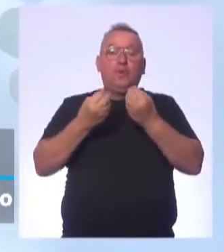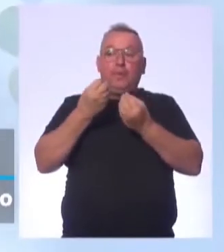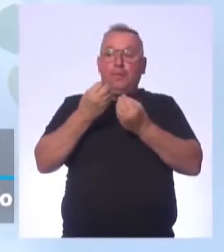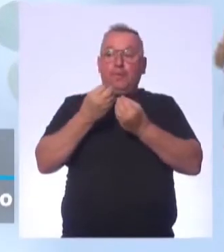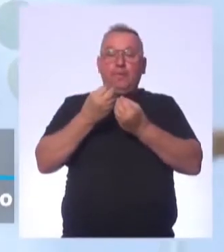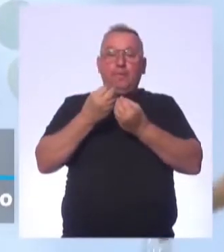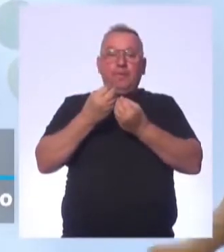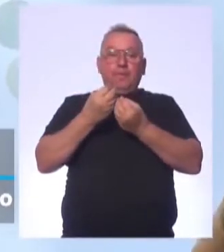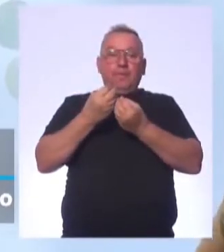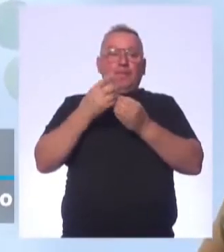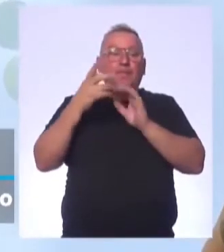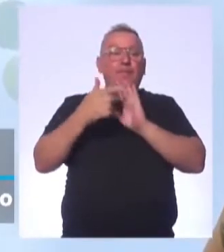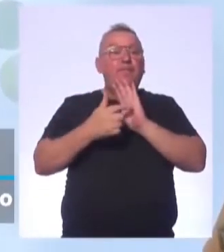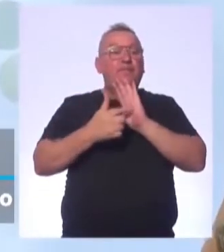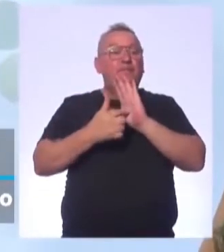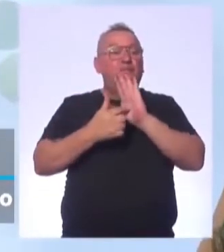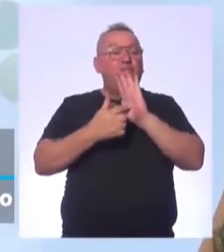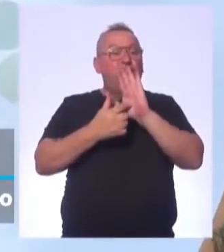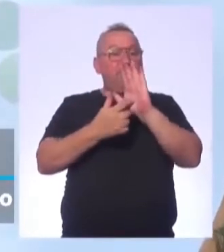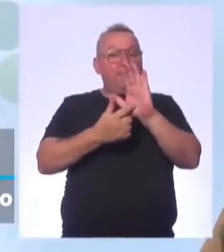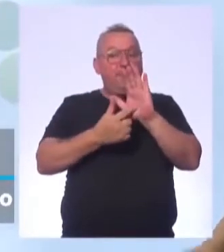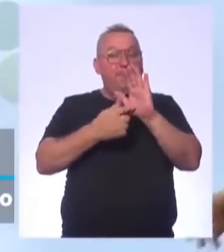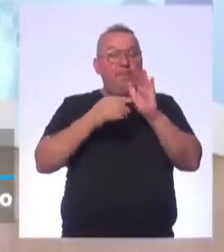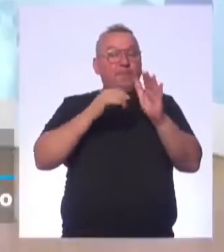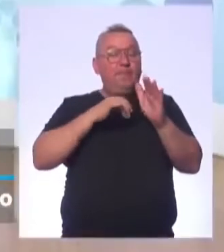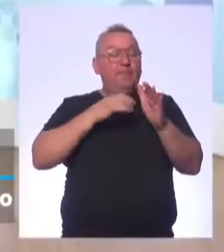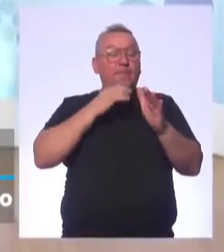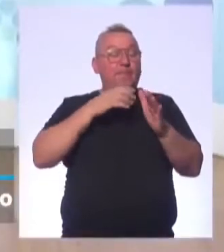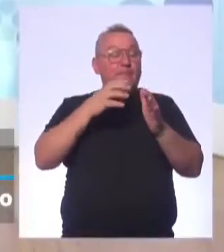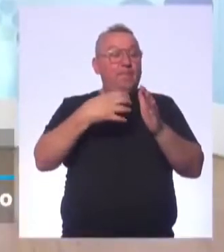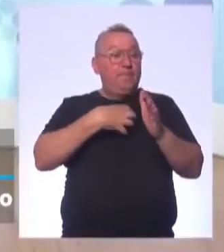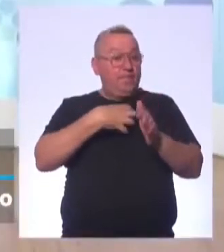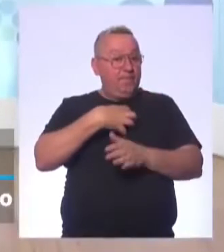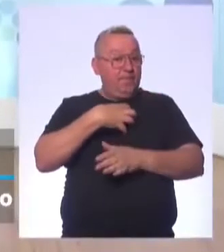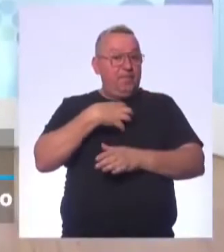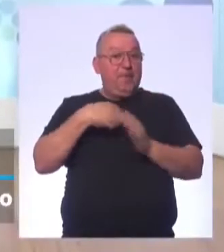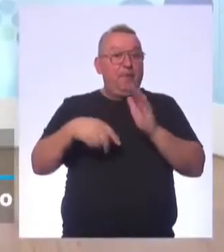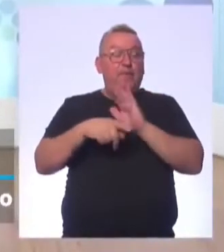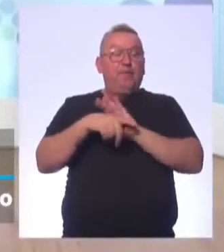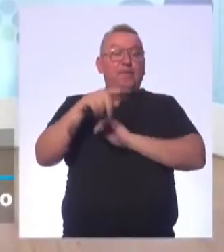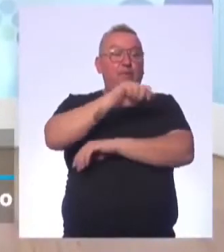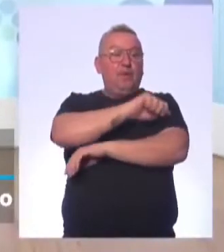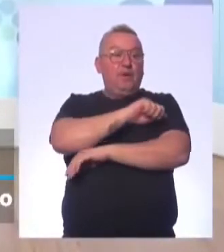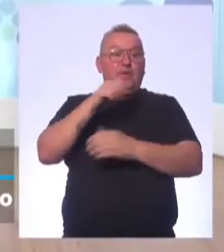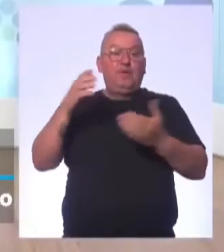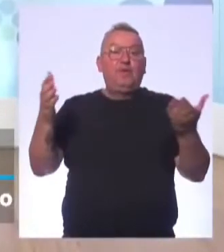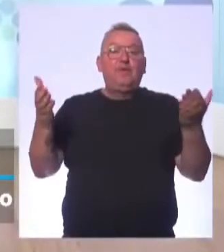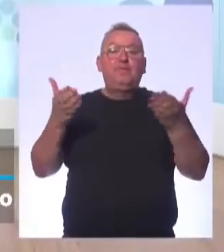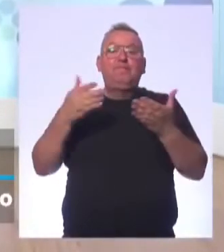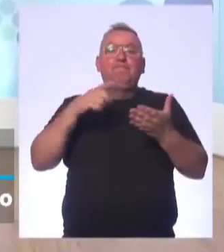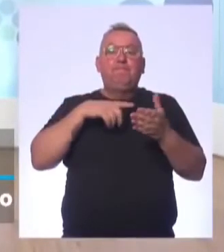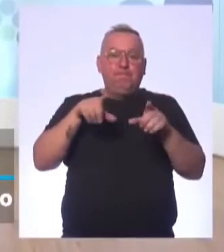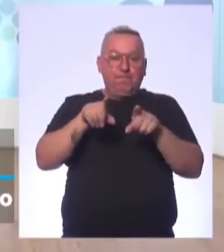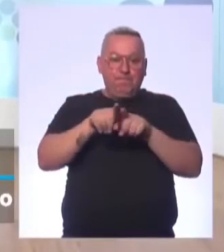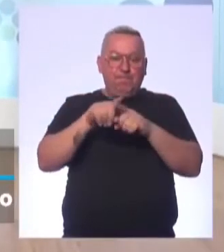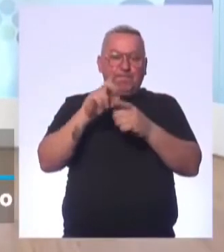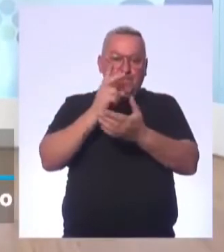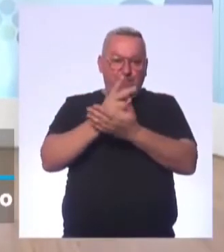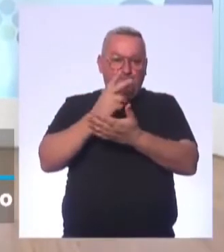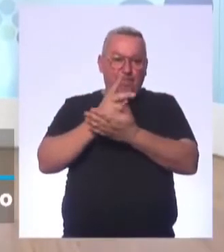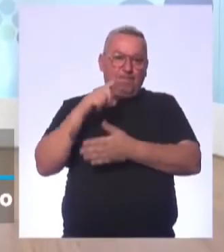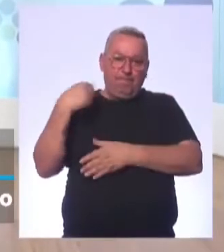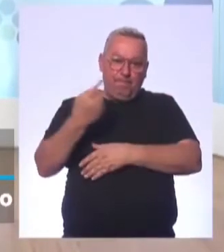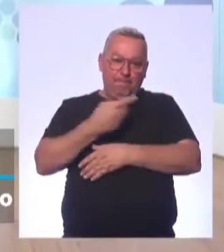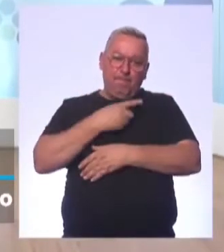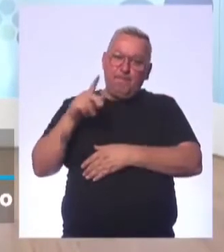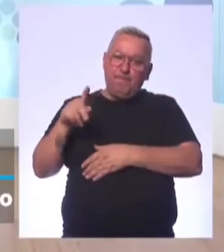ela apresenta essas modalidades aí para os alunos agora, né? Ela também está na mesma situação que todos